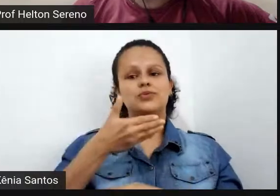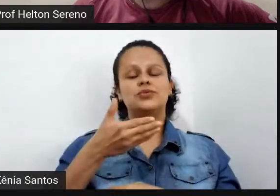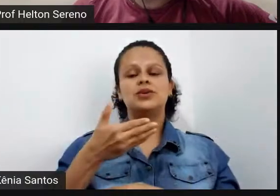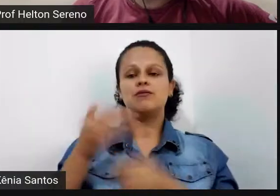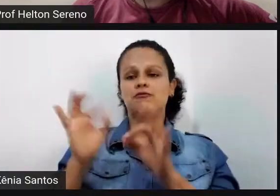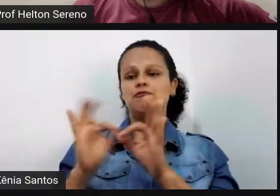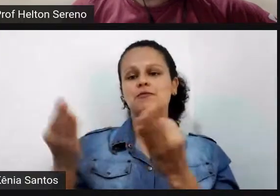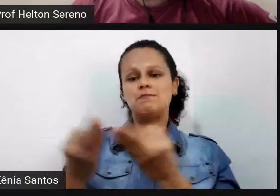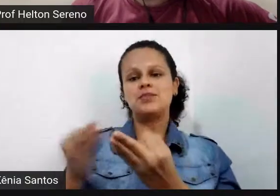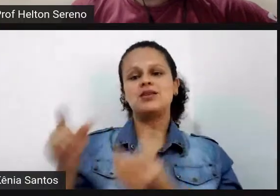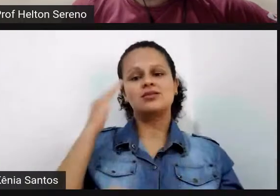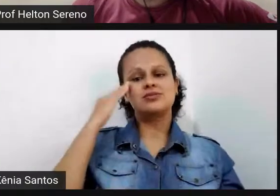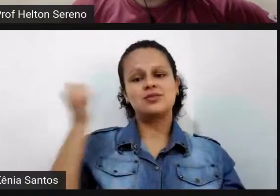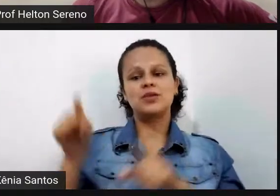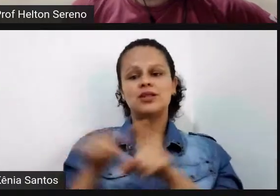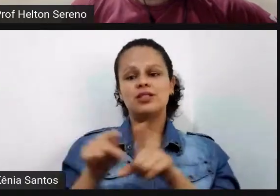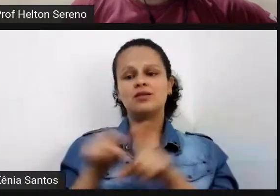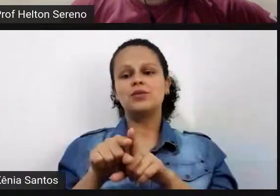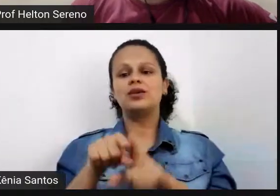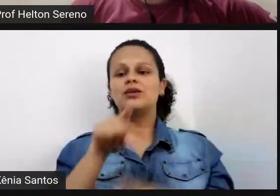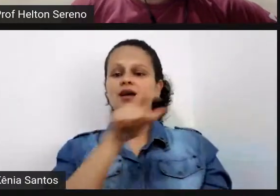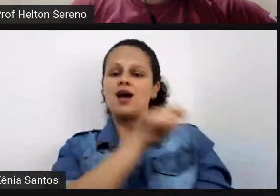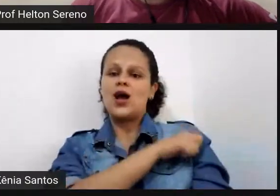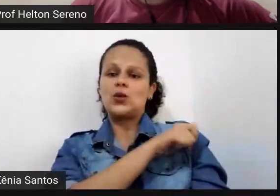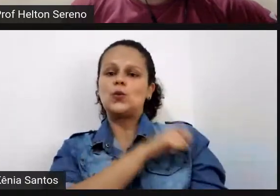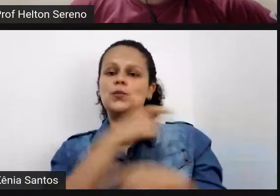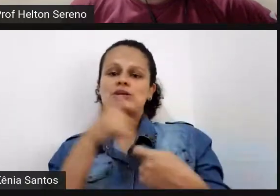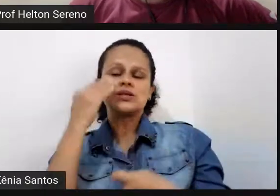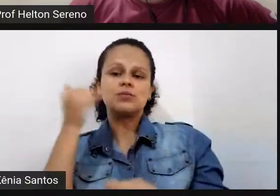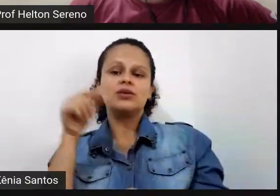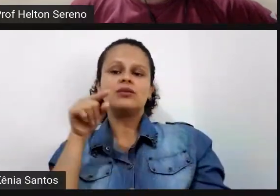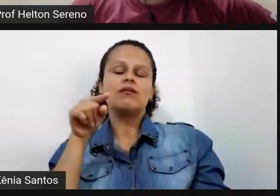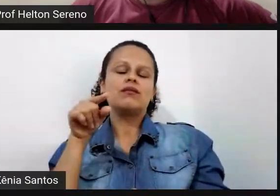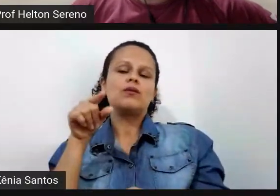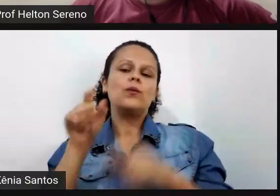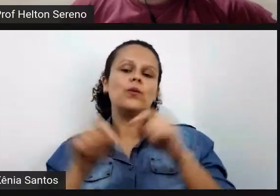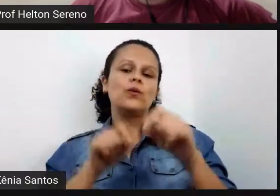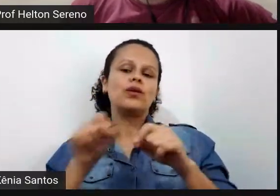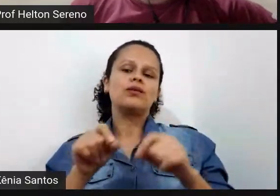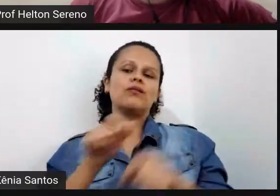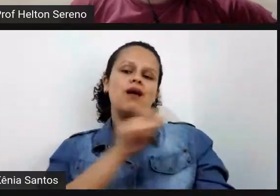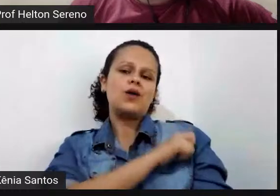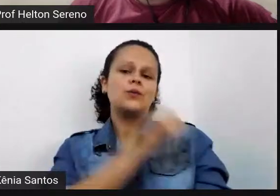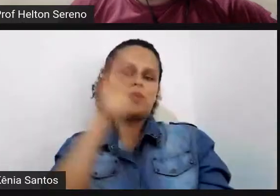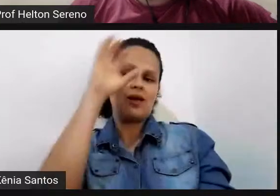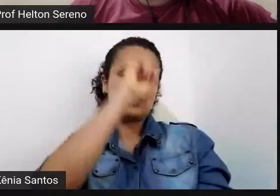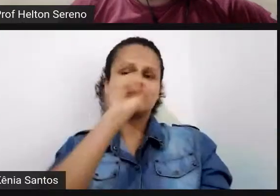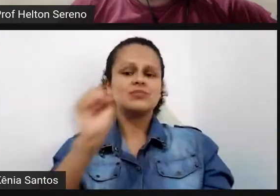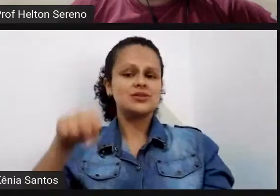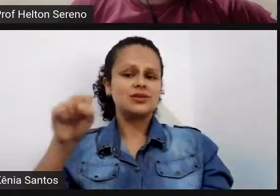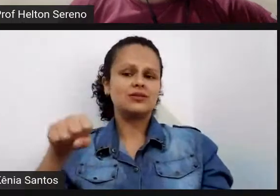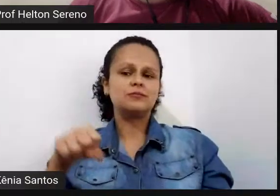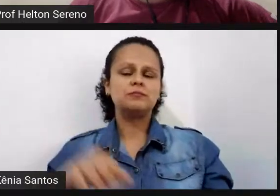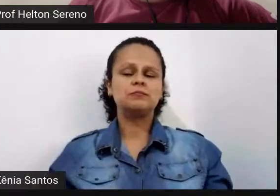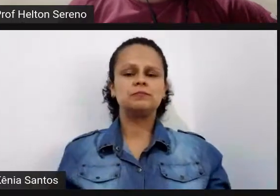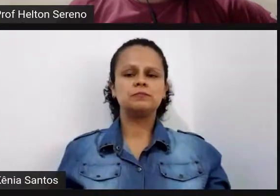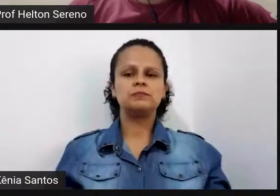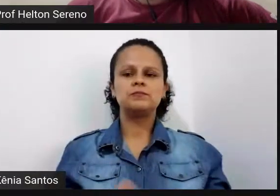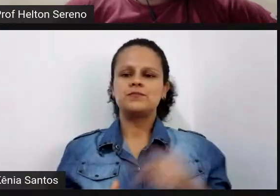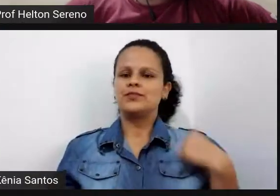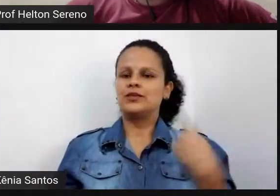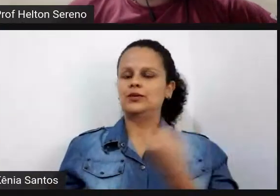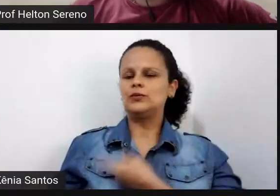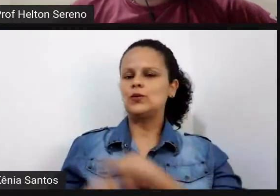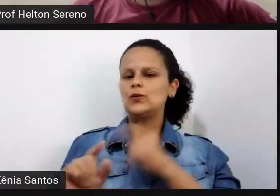também mas também para o próprio aluno mostrar para ele que ele aprendeu e para a gente como professor é interessante que primeiro